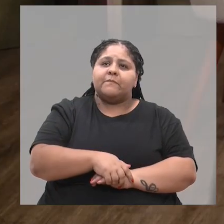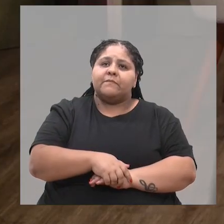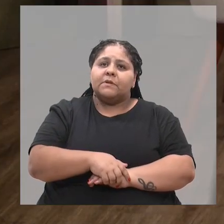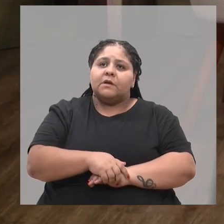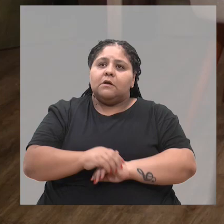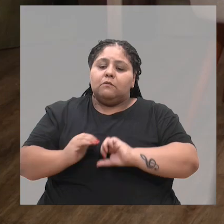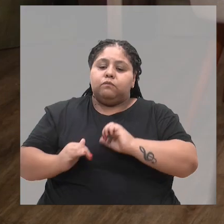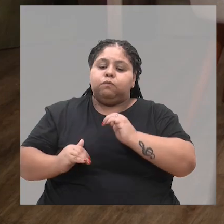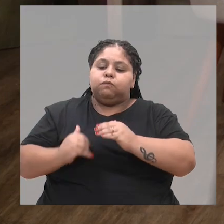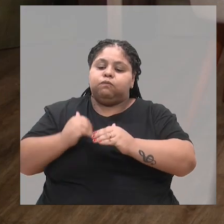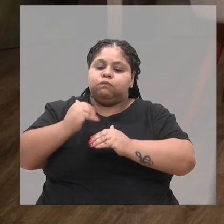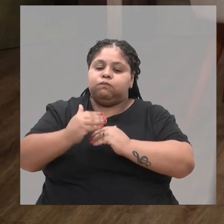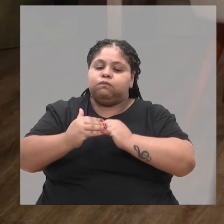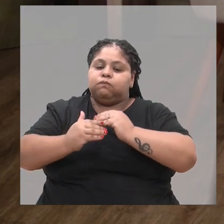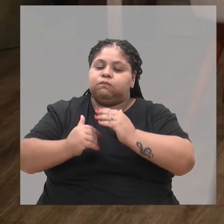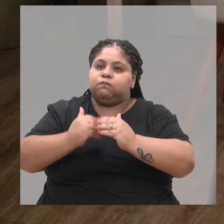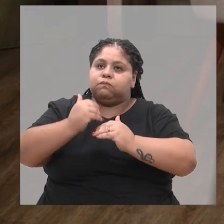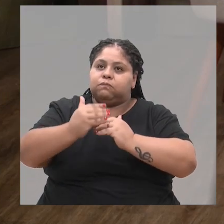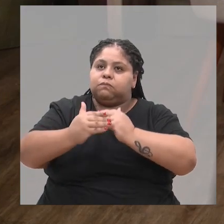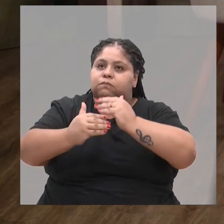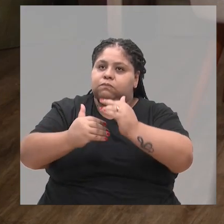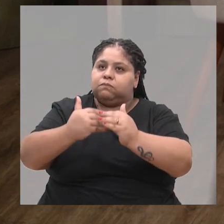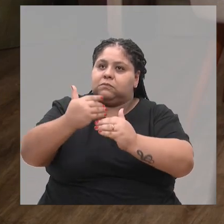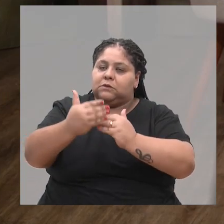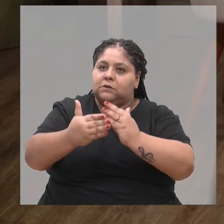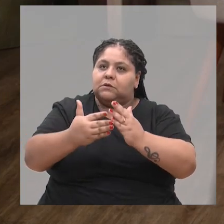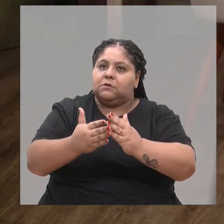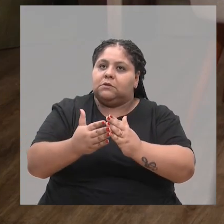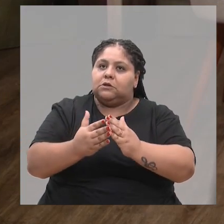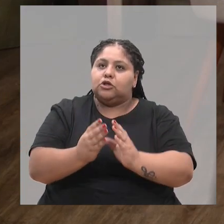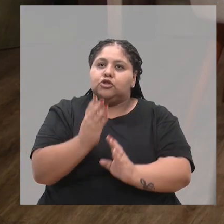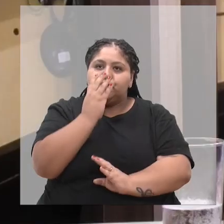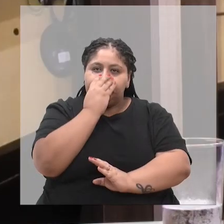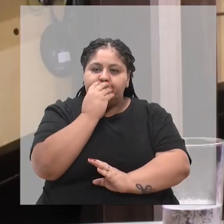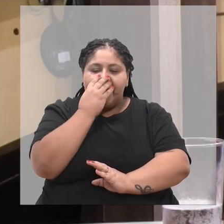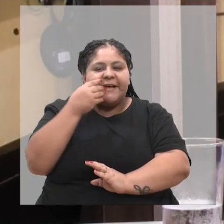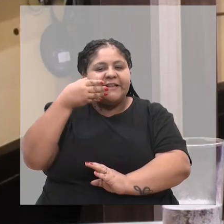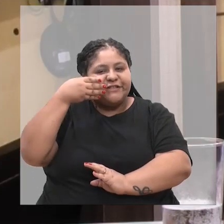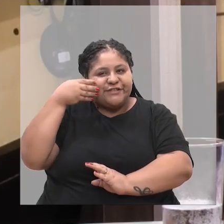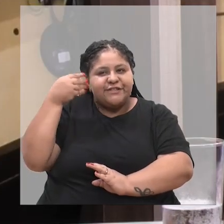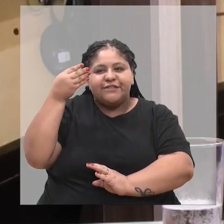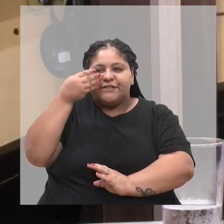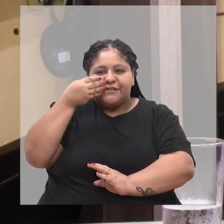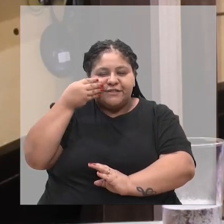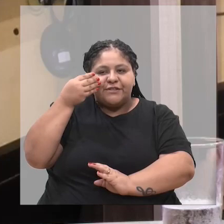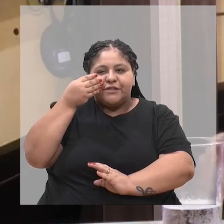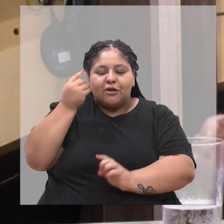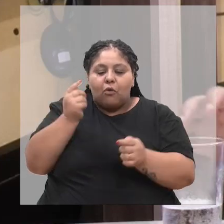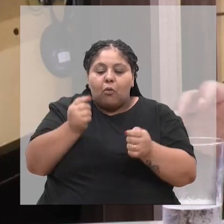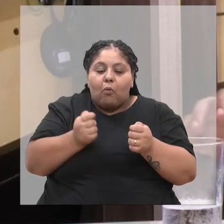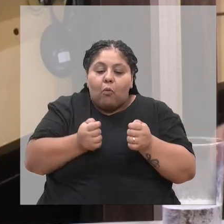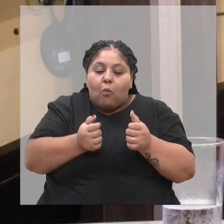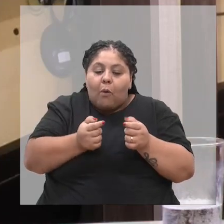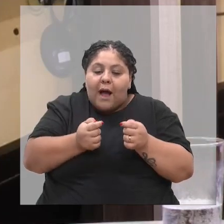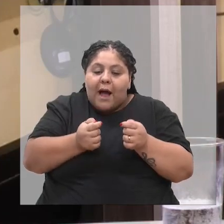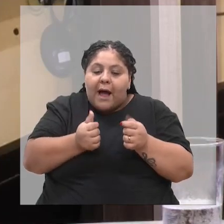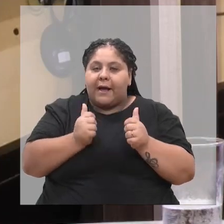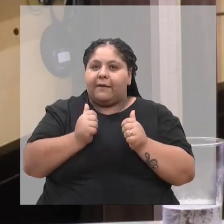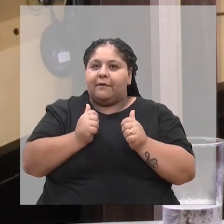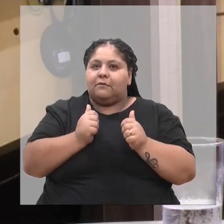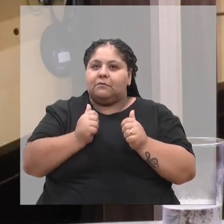E no passo a passo, digamos assim, na evolução, sobretudo, dos pets, se tornou quase que